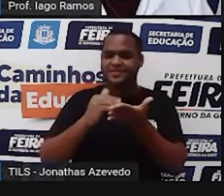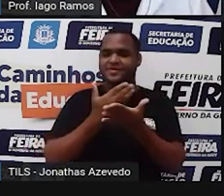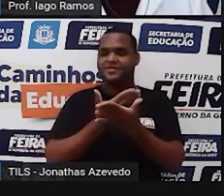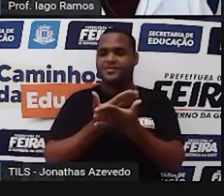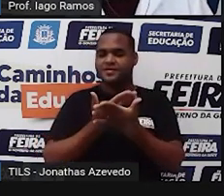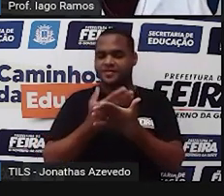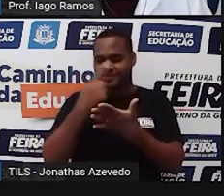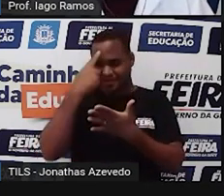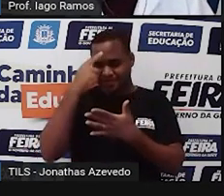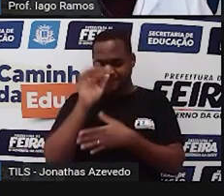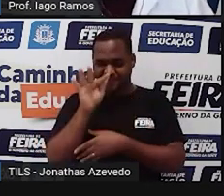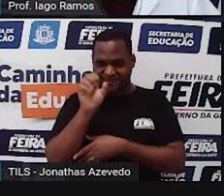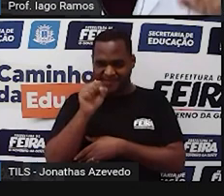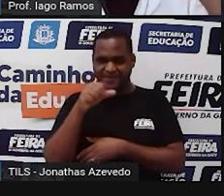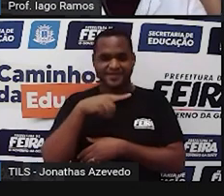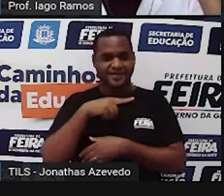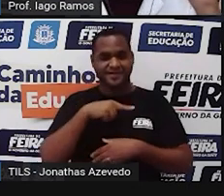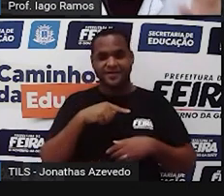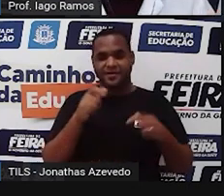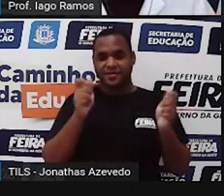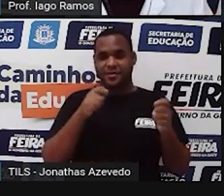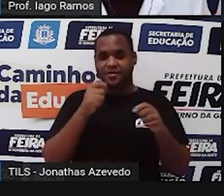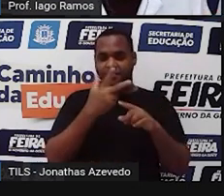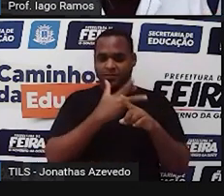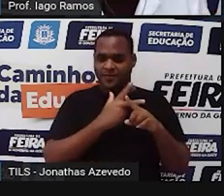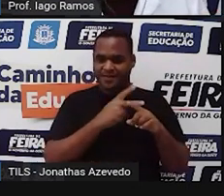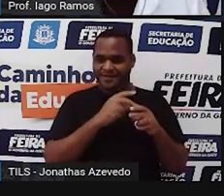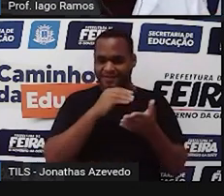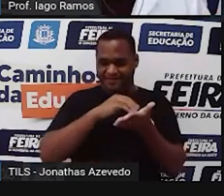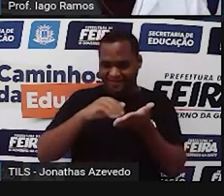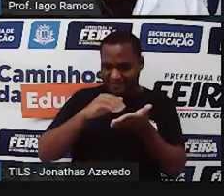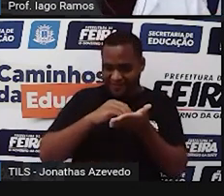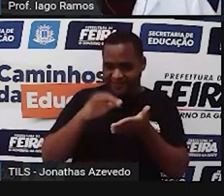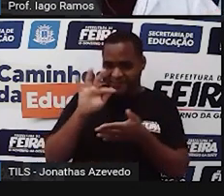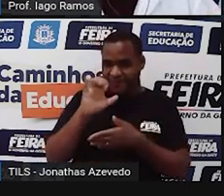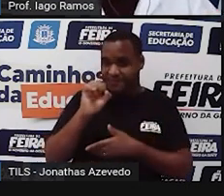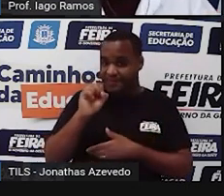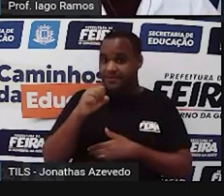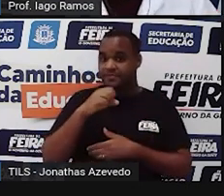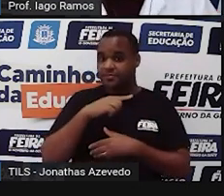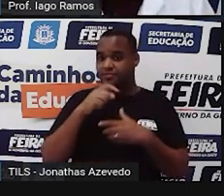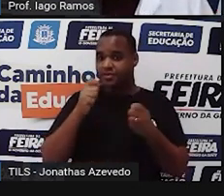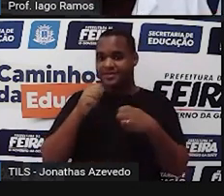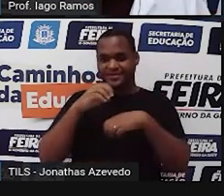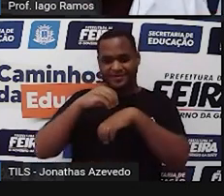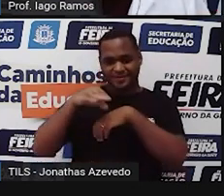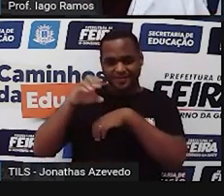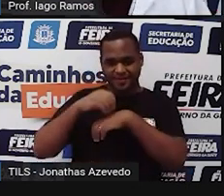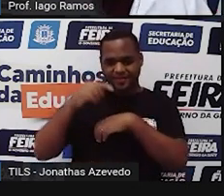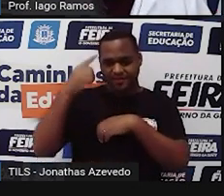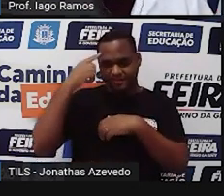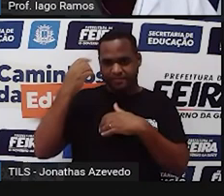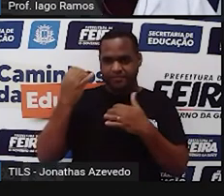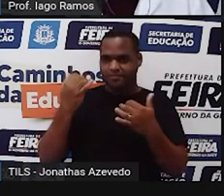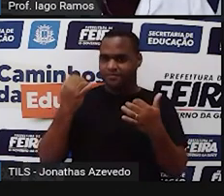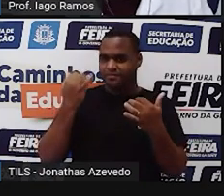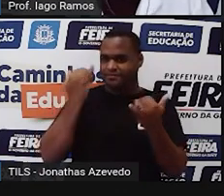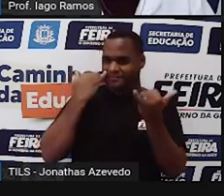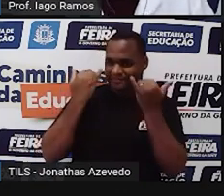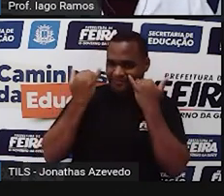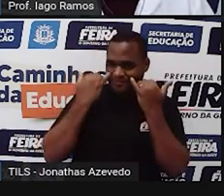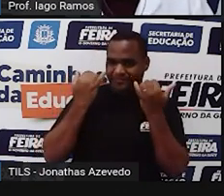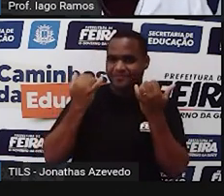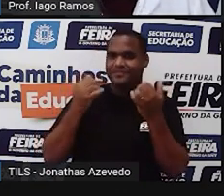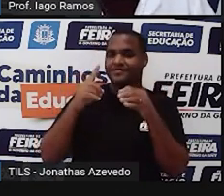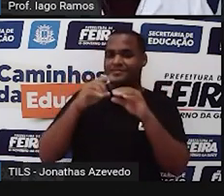Educação daqui de Feira de Santana. É só procurar por Seduc Feira de Santana, certo? E buscar essa aula aí,